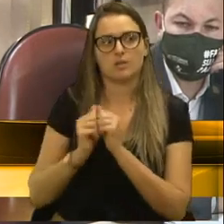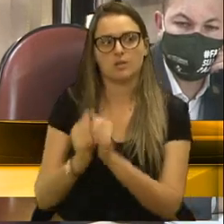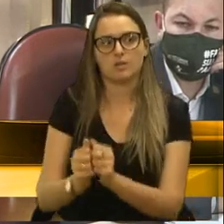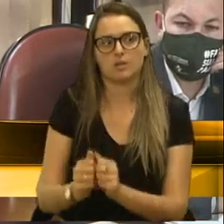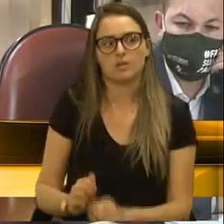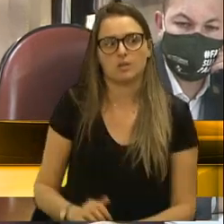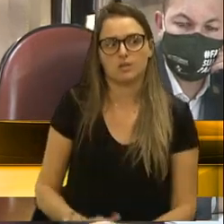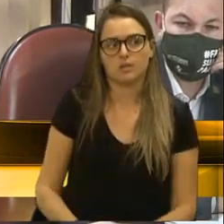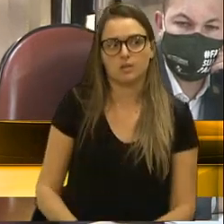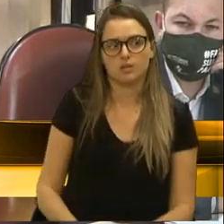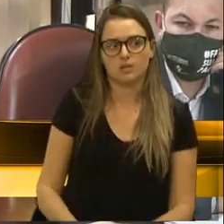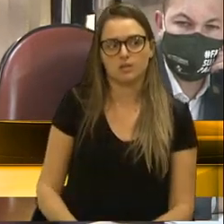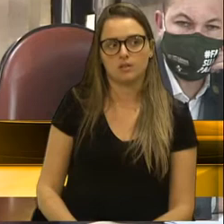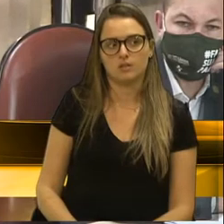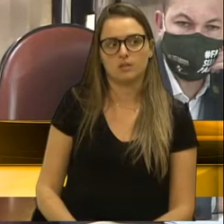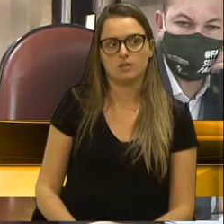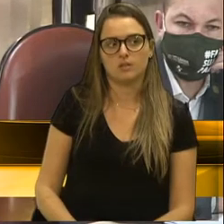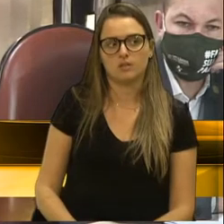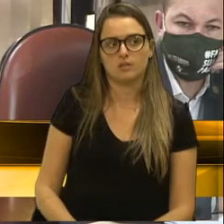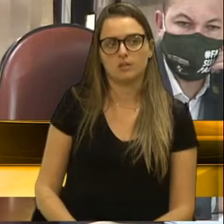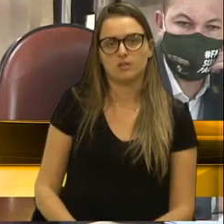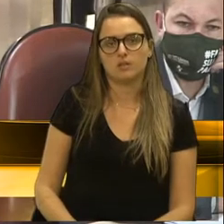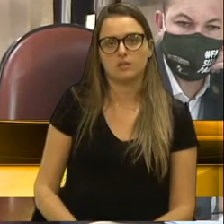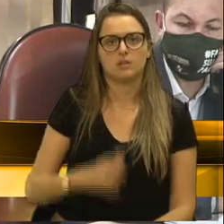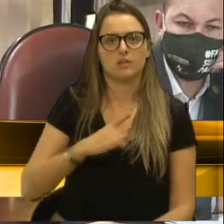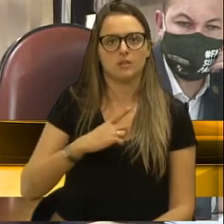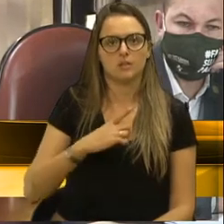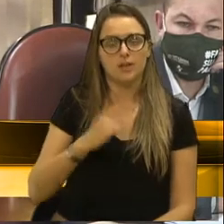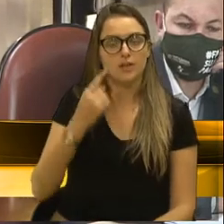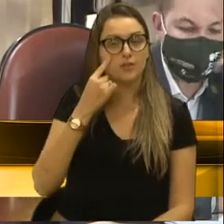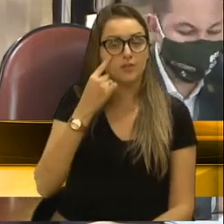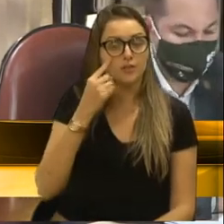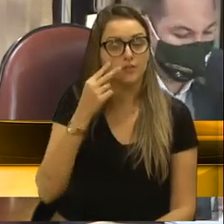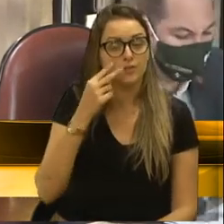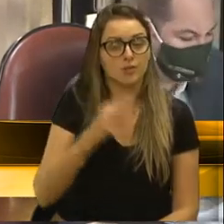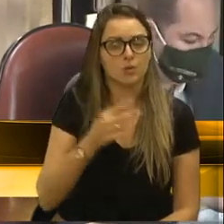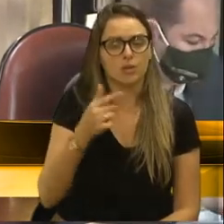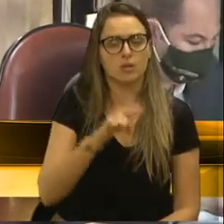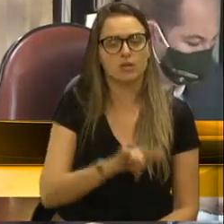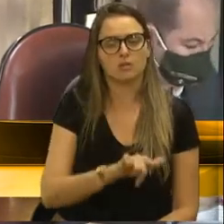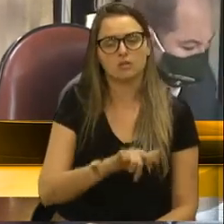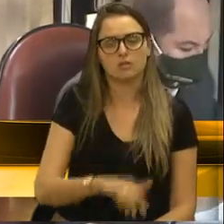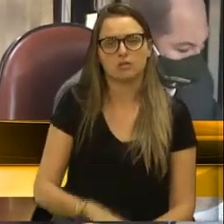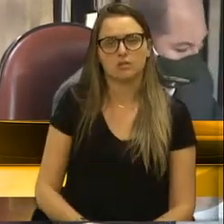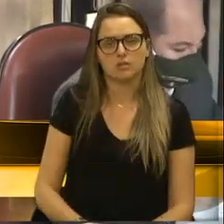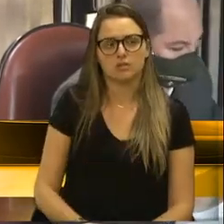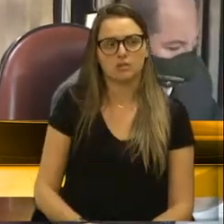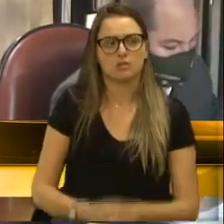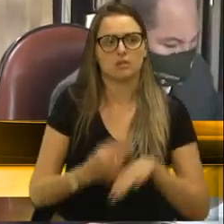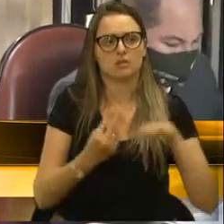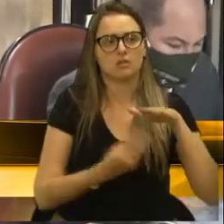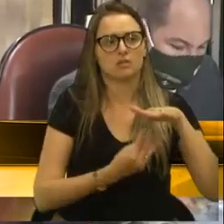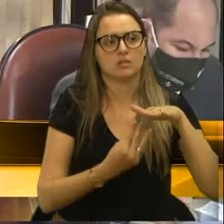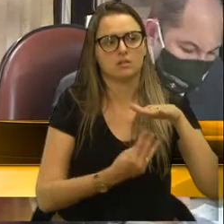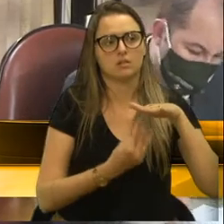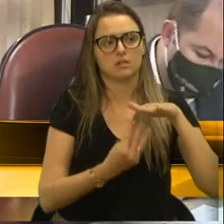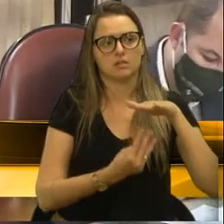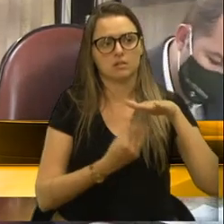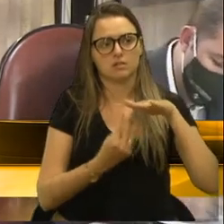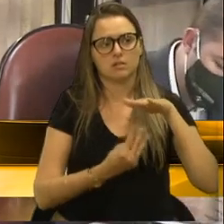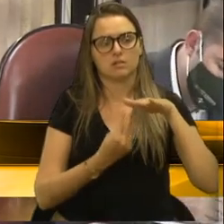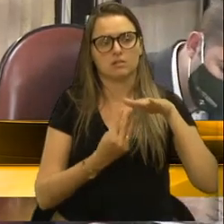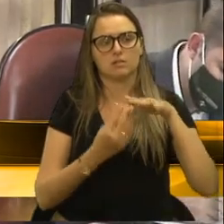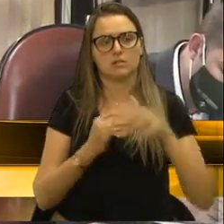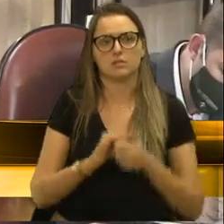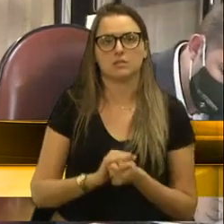isso não dá mais para a gente admitir. A gente precisa rever isso. A gente já viu o que dá terceirizações. A gente já viu quem